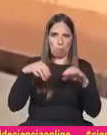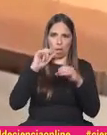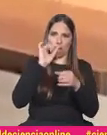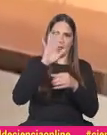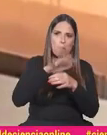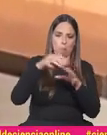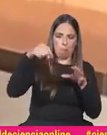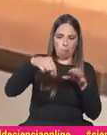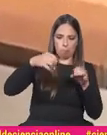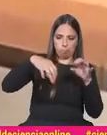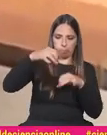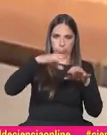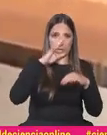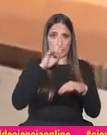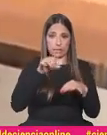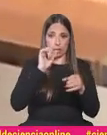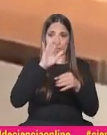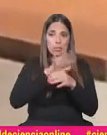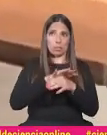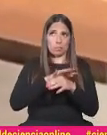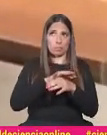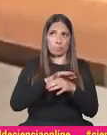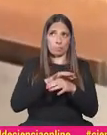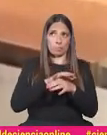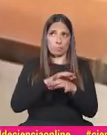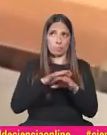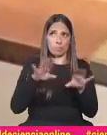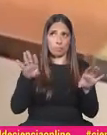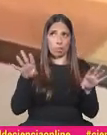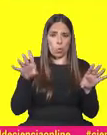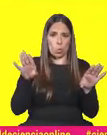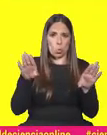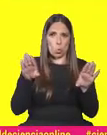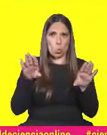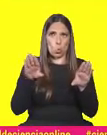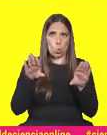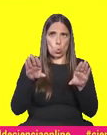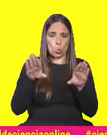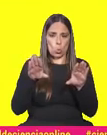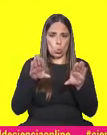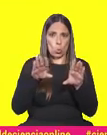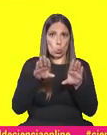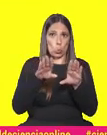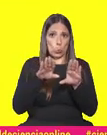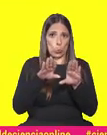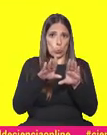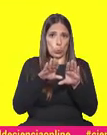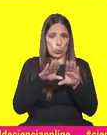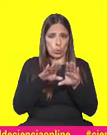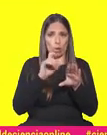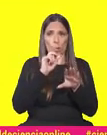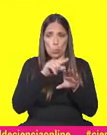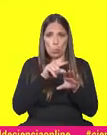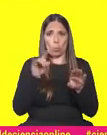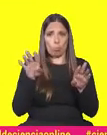oceano? Se este oceano começar a fechar, porque os continentes que emergiram se vão aproximar da ação da tecónica de